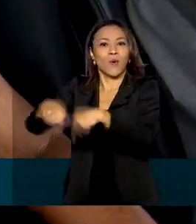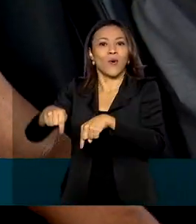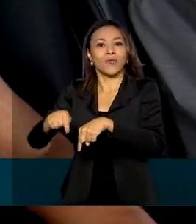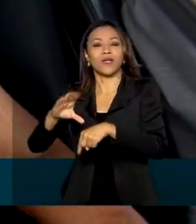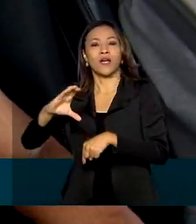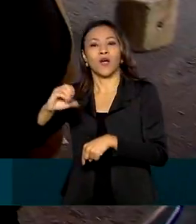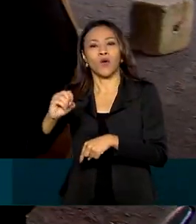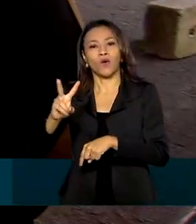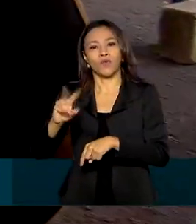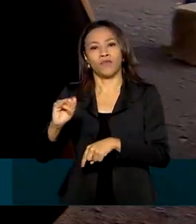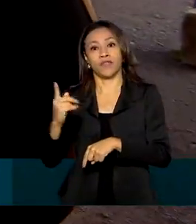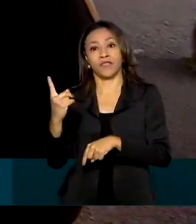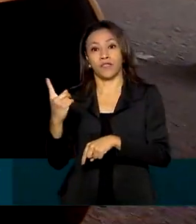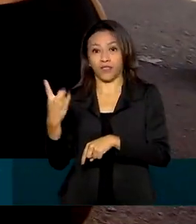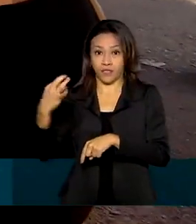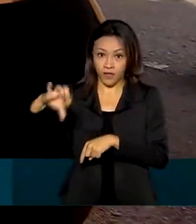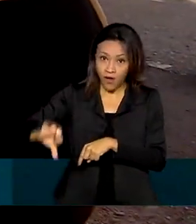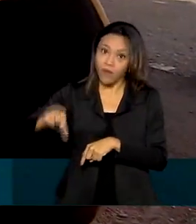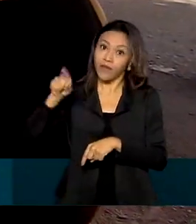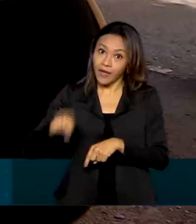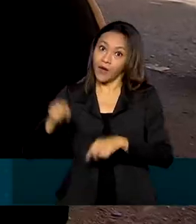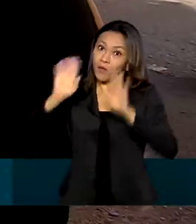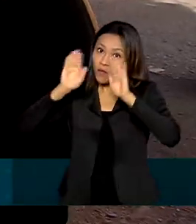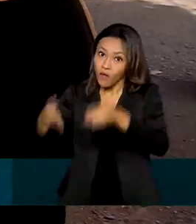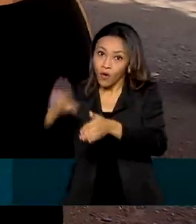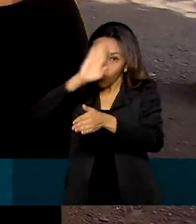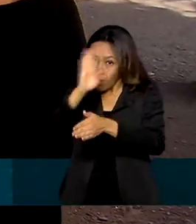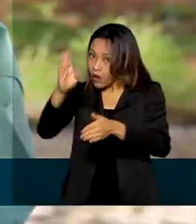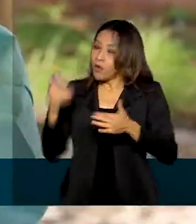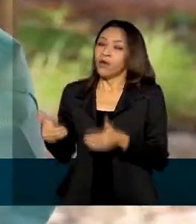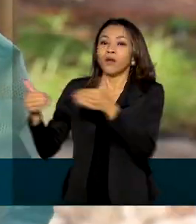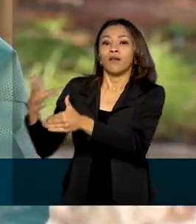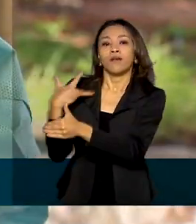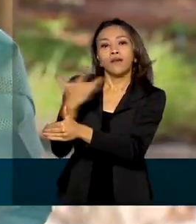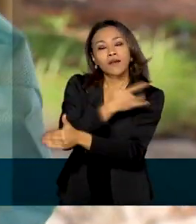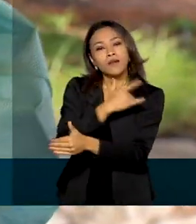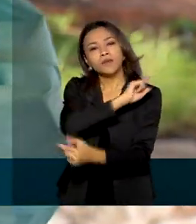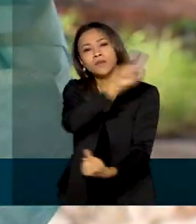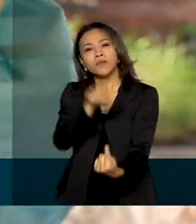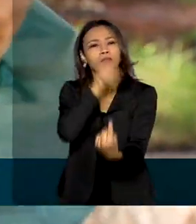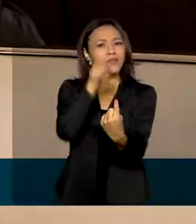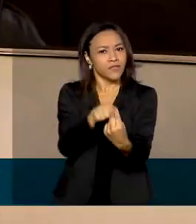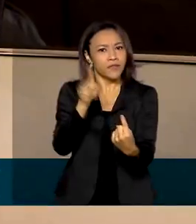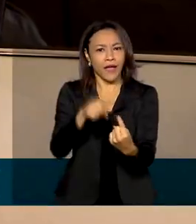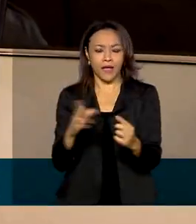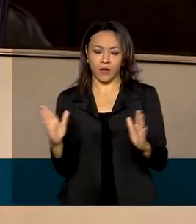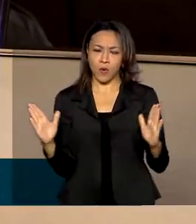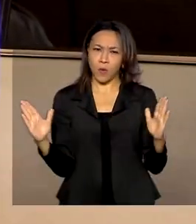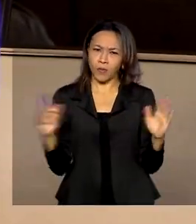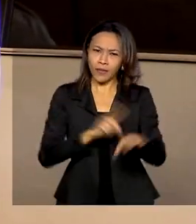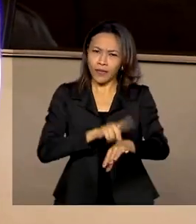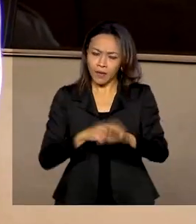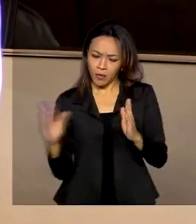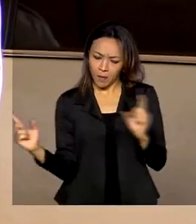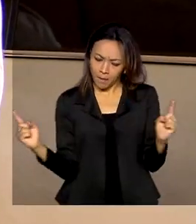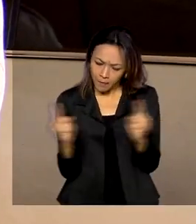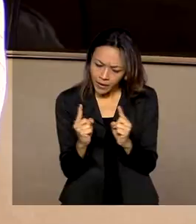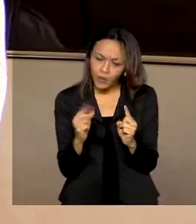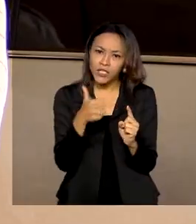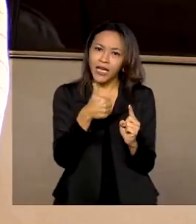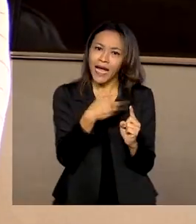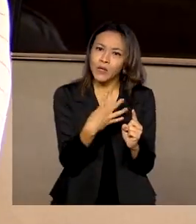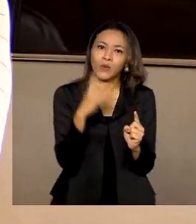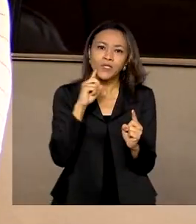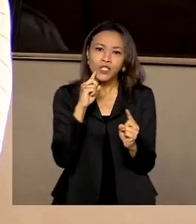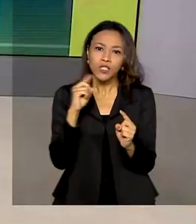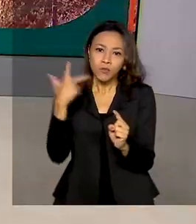ter prioridade, segundo o Ministério da Saúde. A orientação é de manter o intervalo mínimo de 14 dias entre as duas